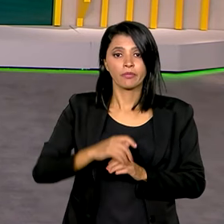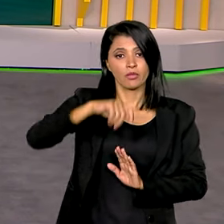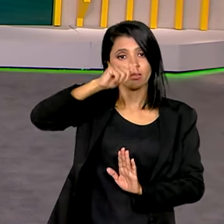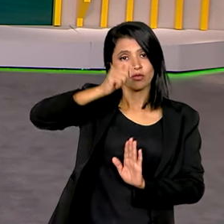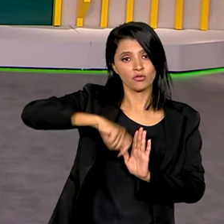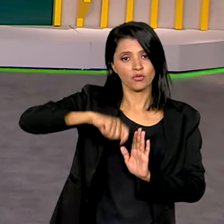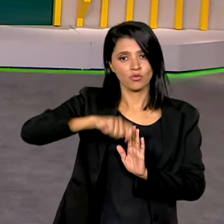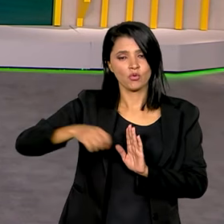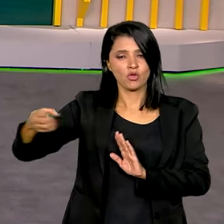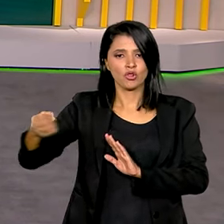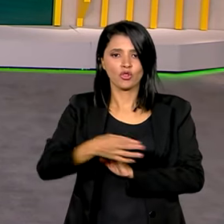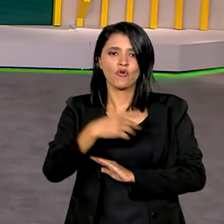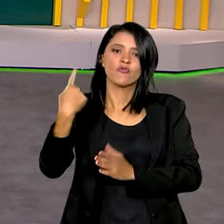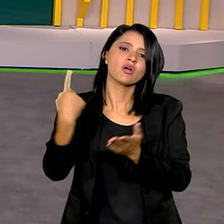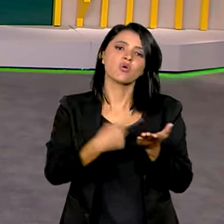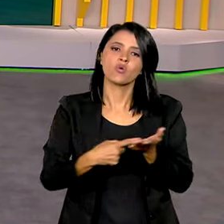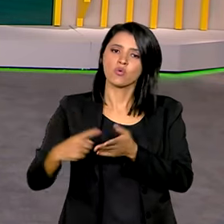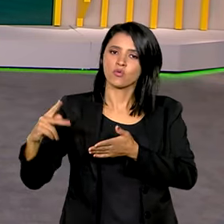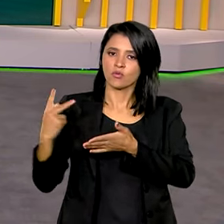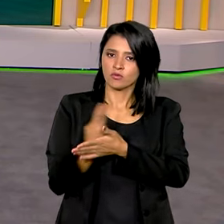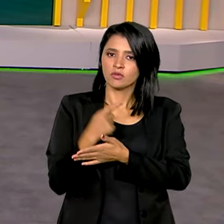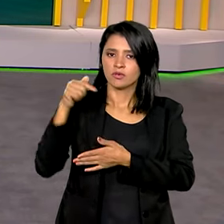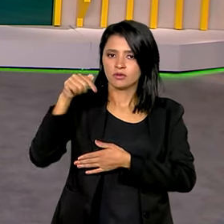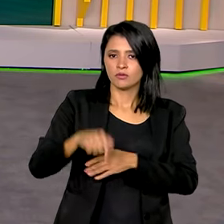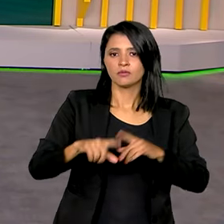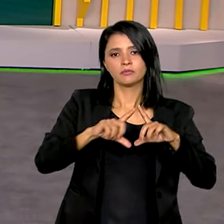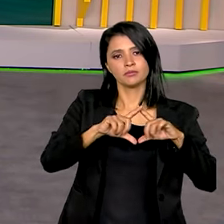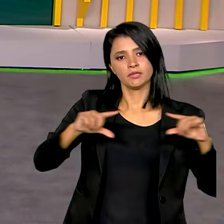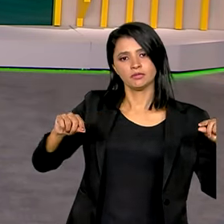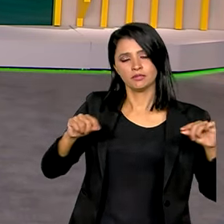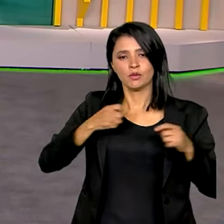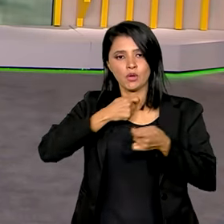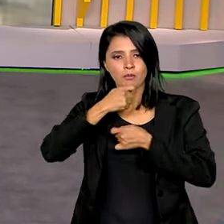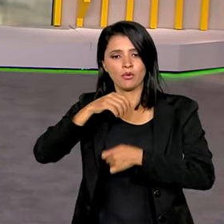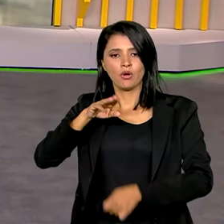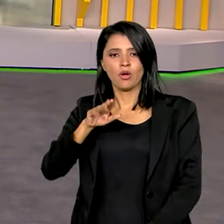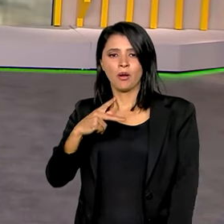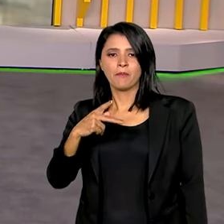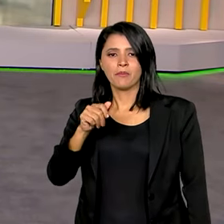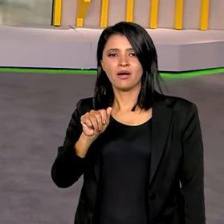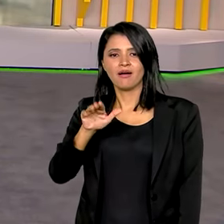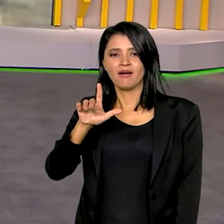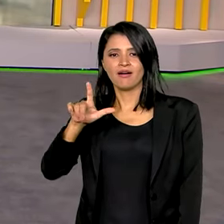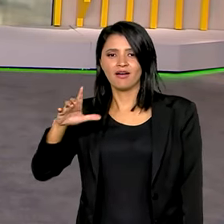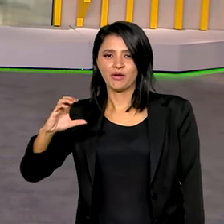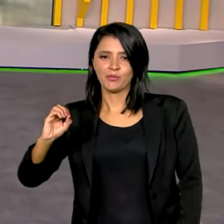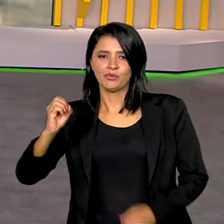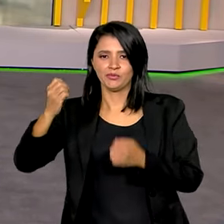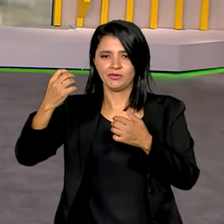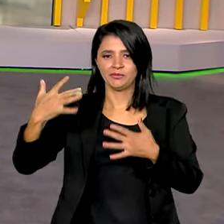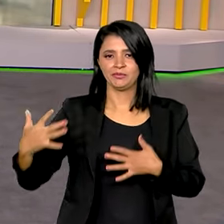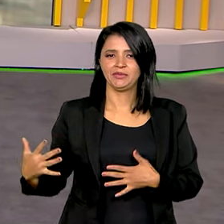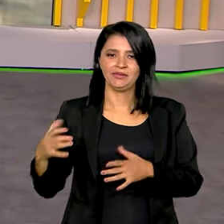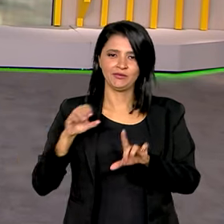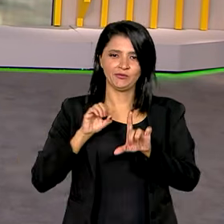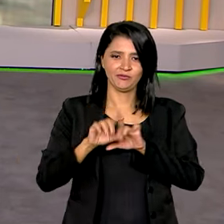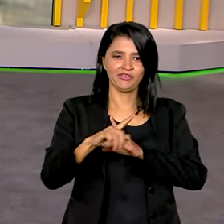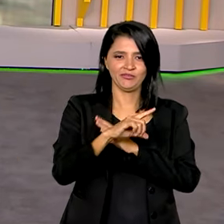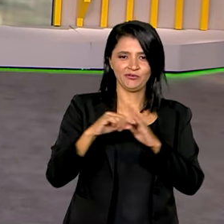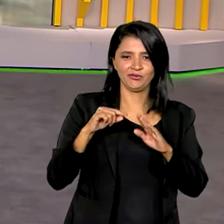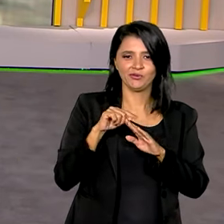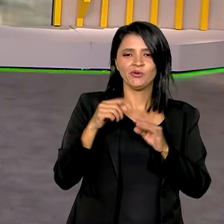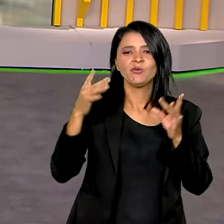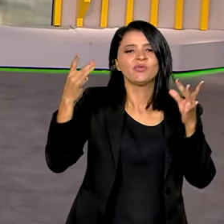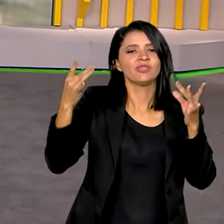assinatura dos novos acordos aconteceu aqui em Brasília. O repórter Pablo Mundim conta pra gente ao vivo, direto do Palácio do